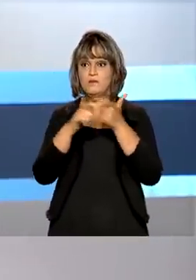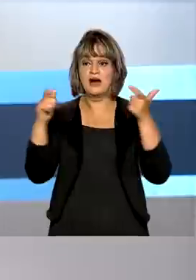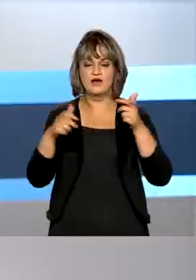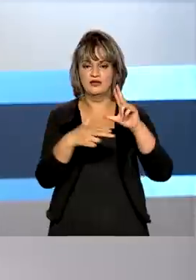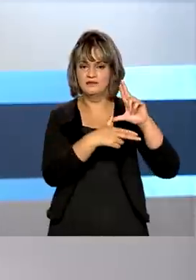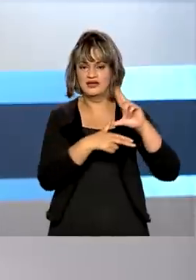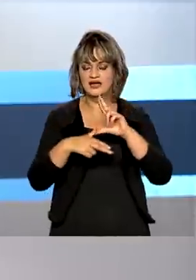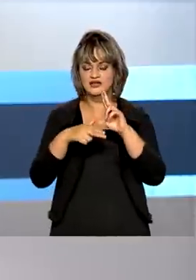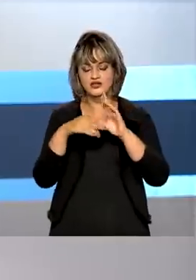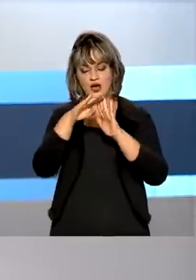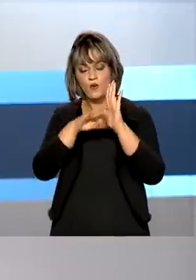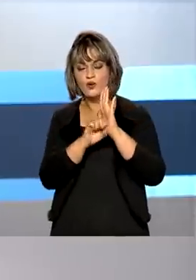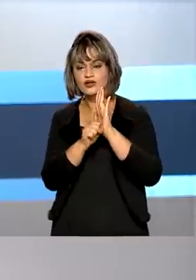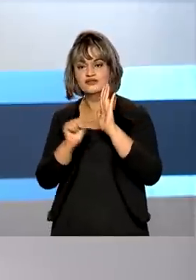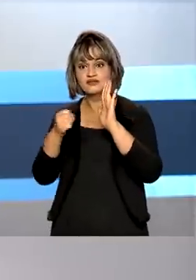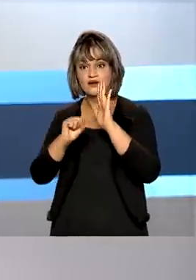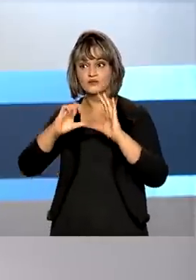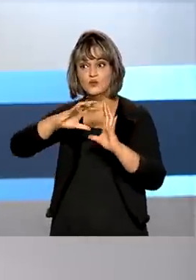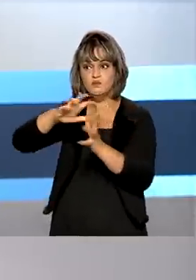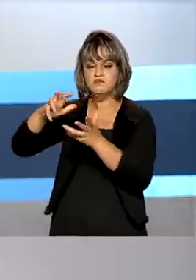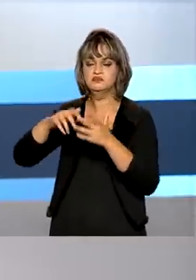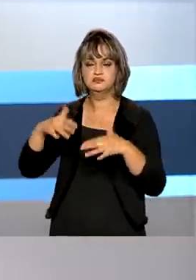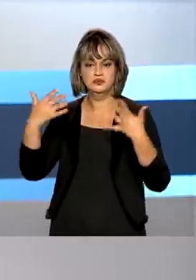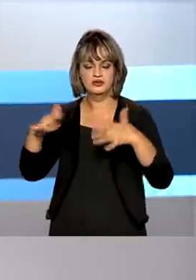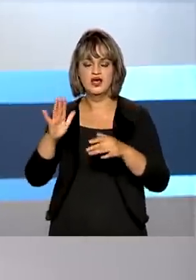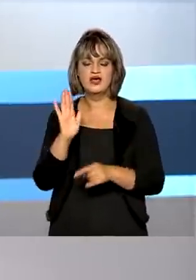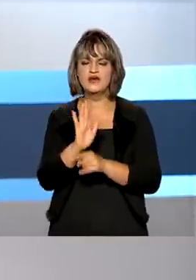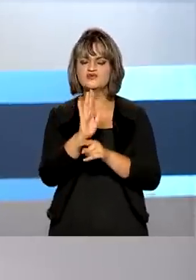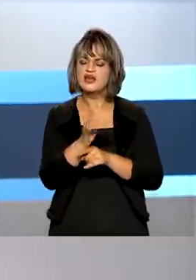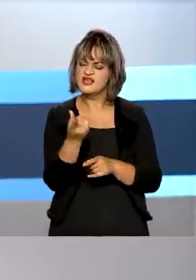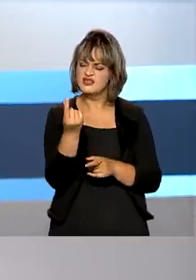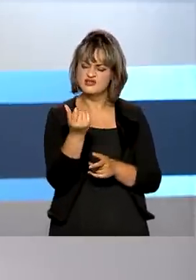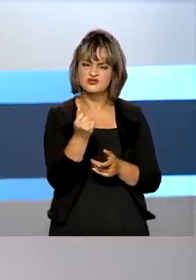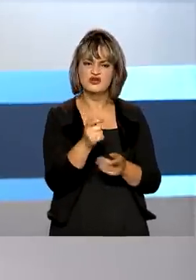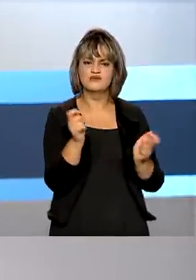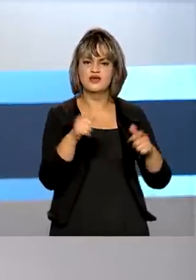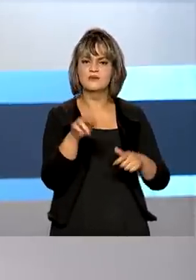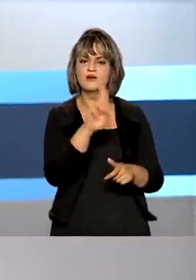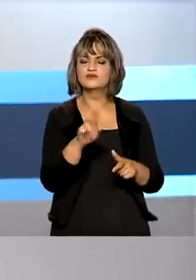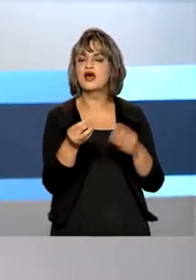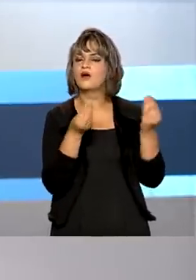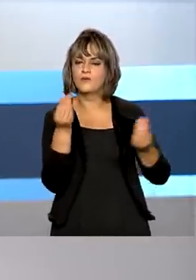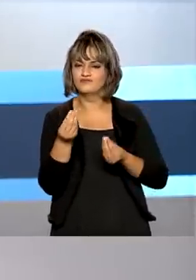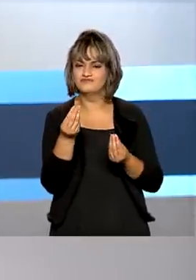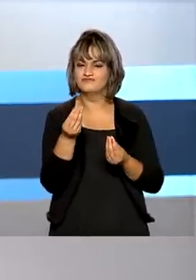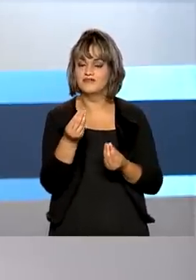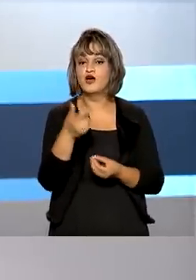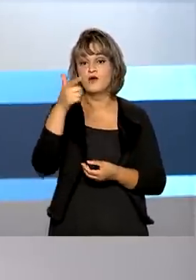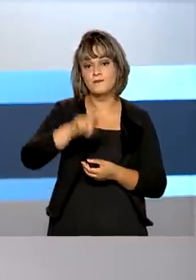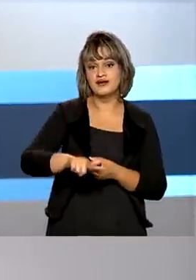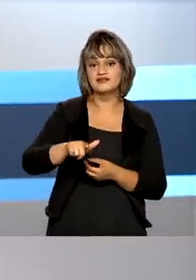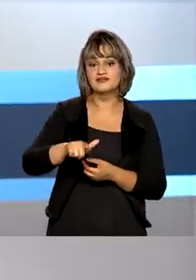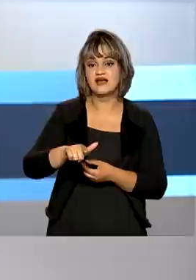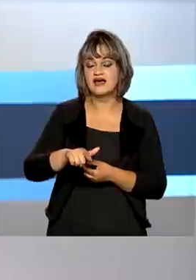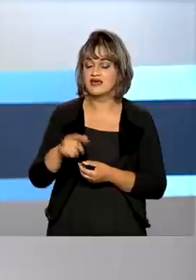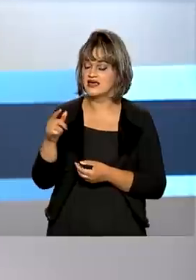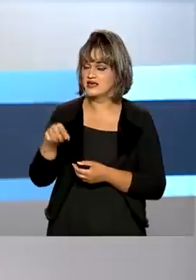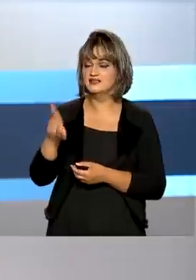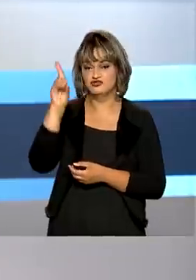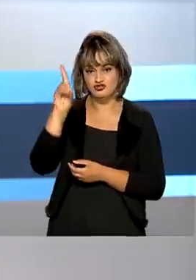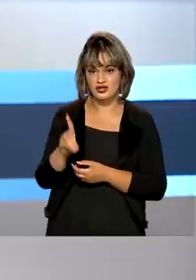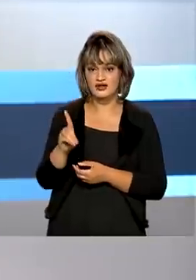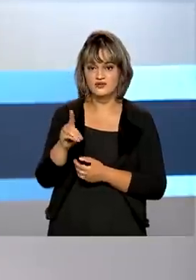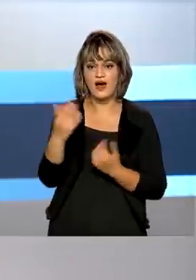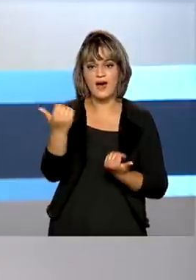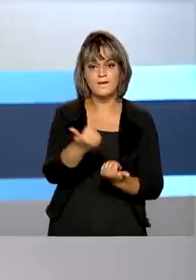oitavo do mundo, vamos mostrar como os recursos podem ser utilizados pelo trabalhador. Você vai ver também como esse direito